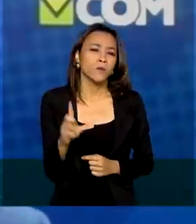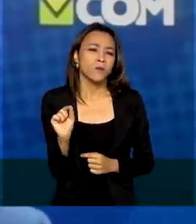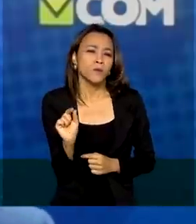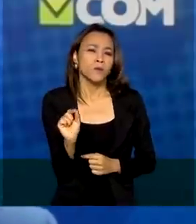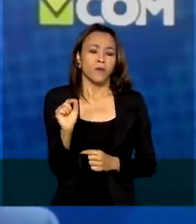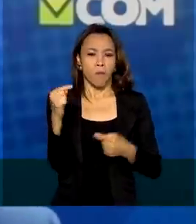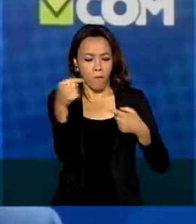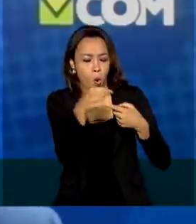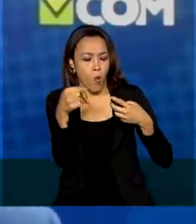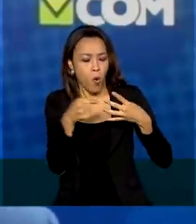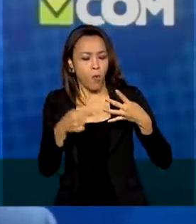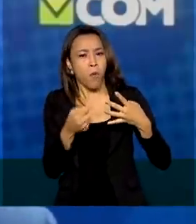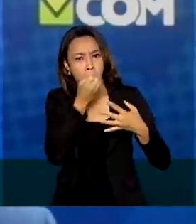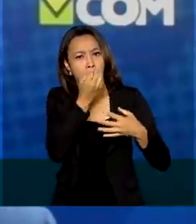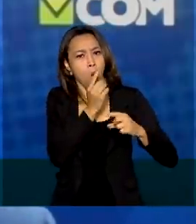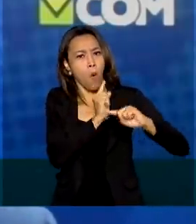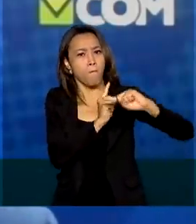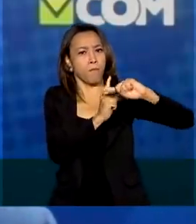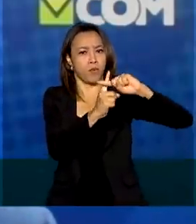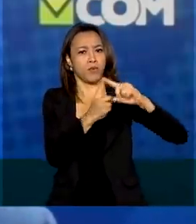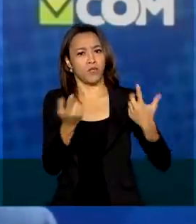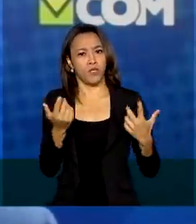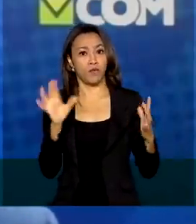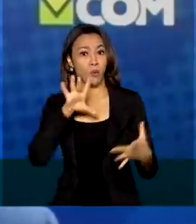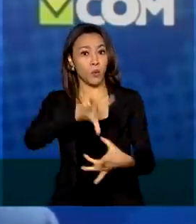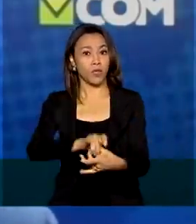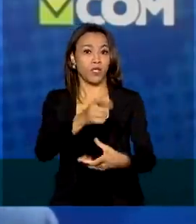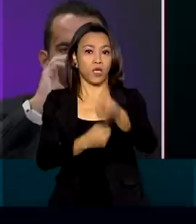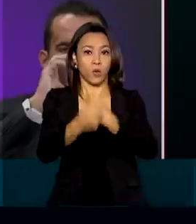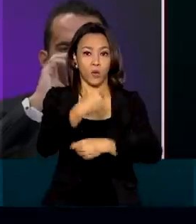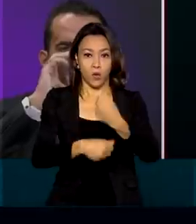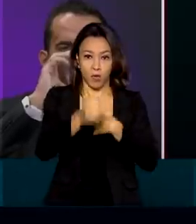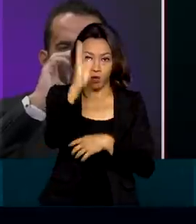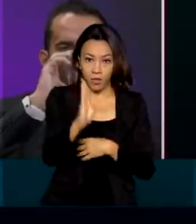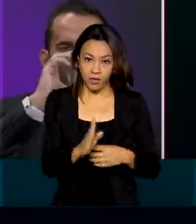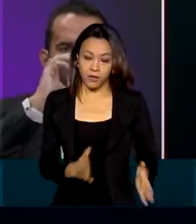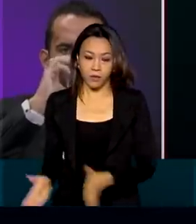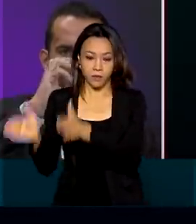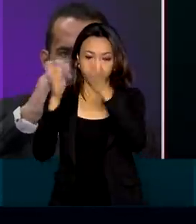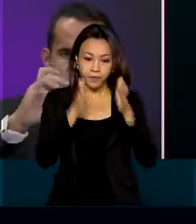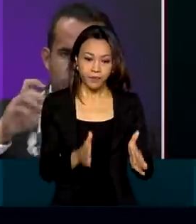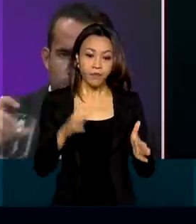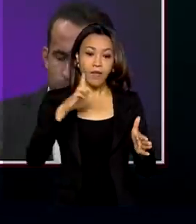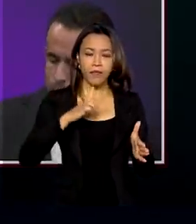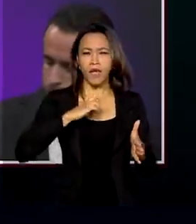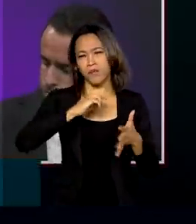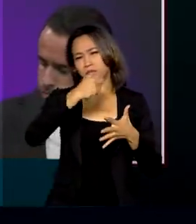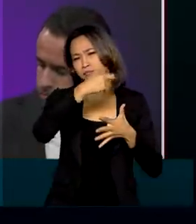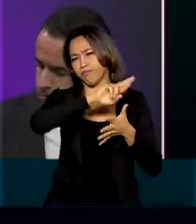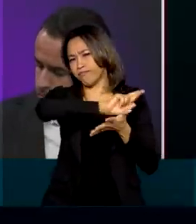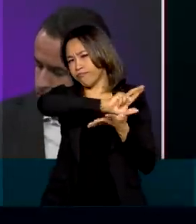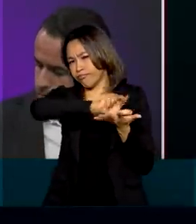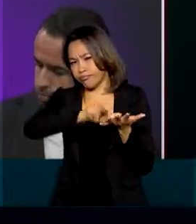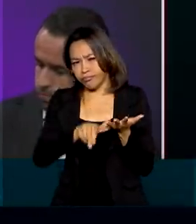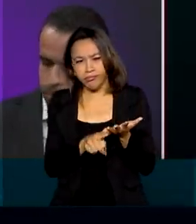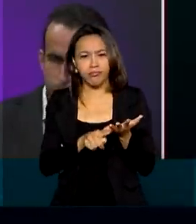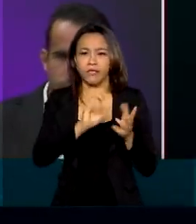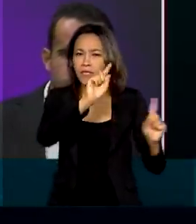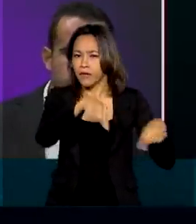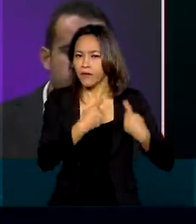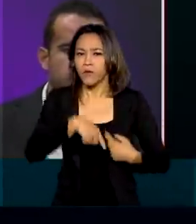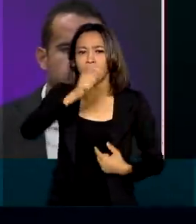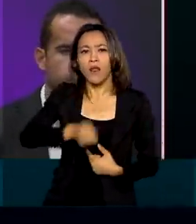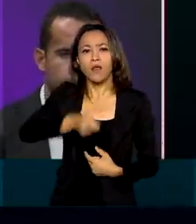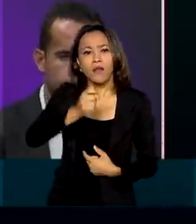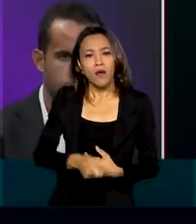pontos positivos da atual situação econômica do país. Nós temos vários outros desafios importantes, como o leilão de 5G,